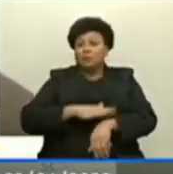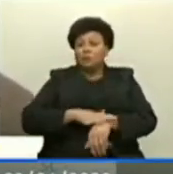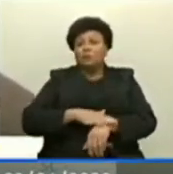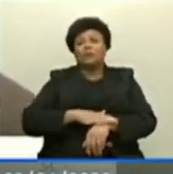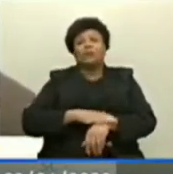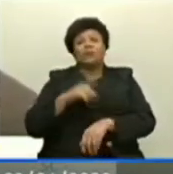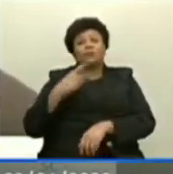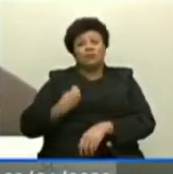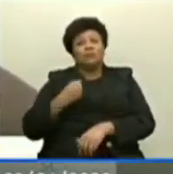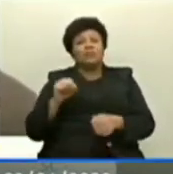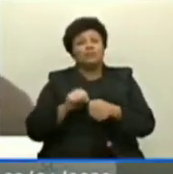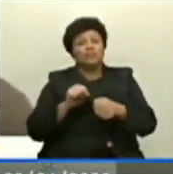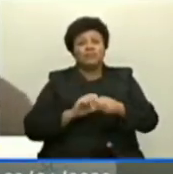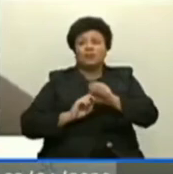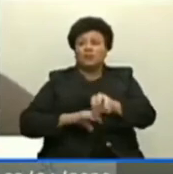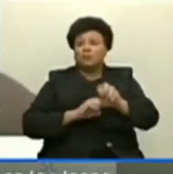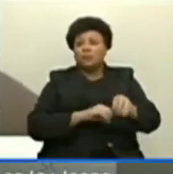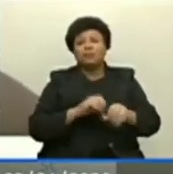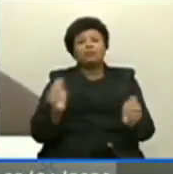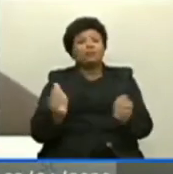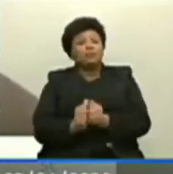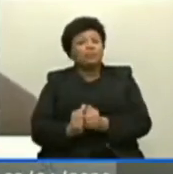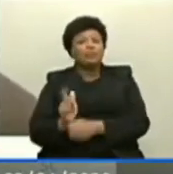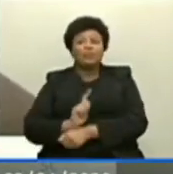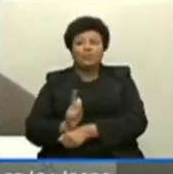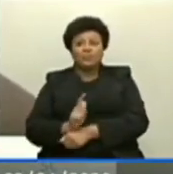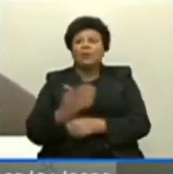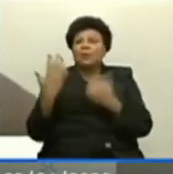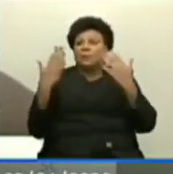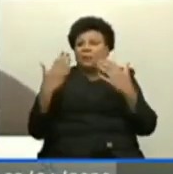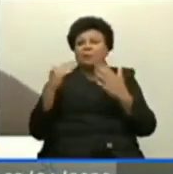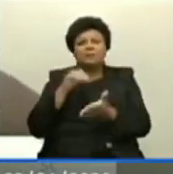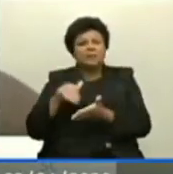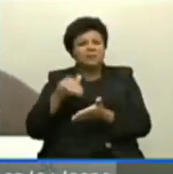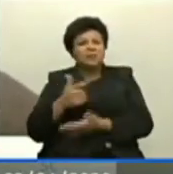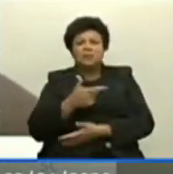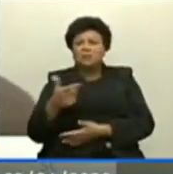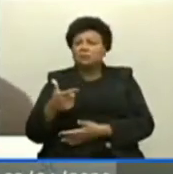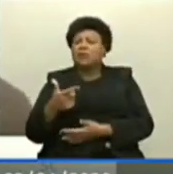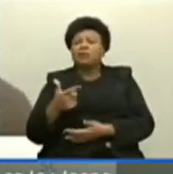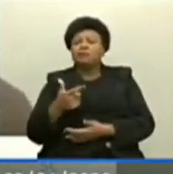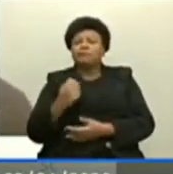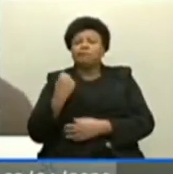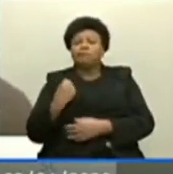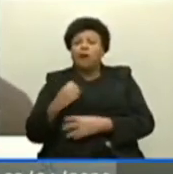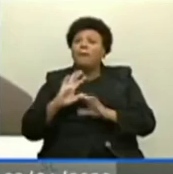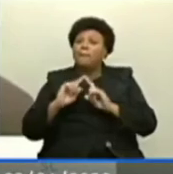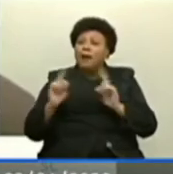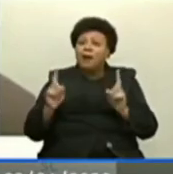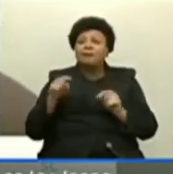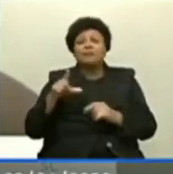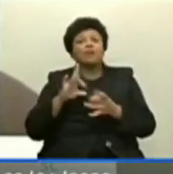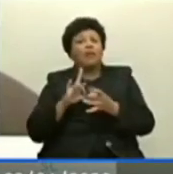passando, tem que fazer educação com gestão. Parabéns à Secretaria, que eu sei que não tem se omitido, e a gente está aqui à